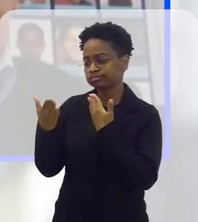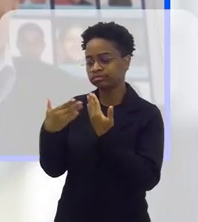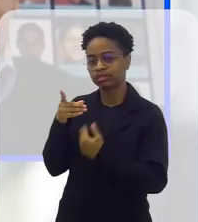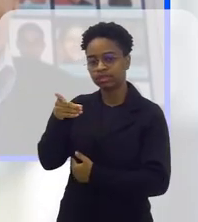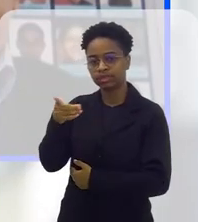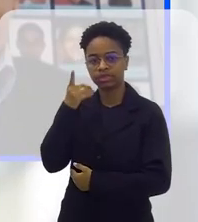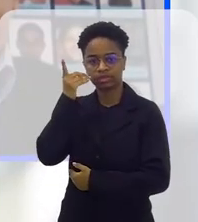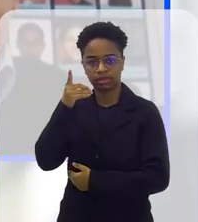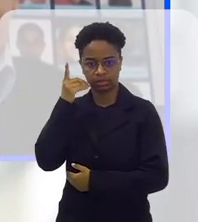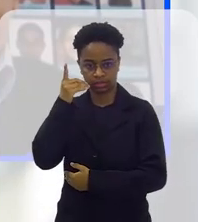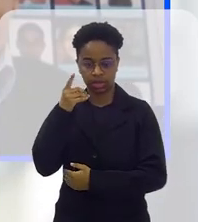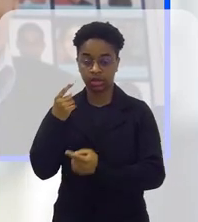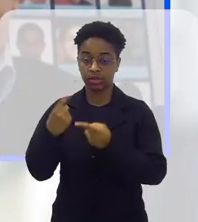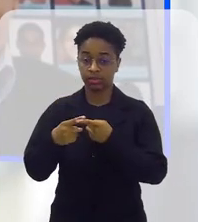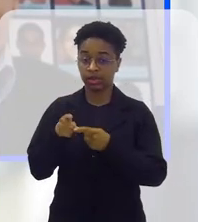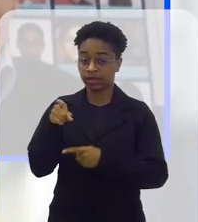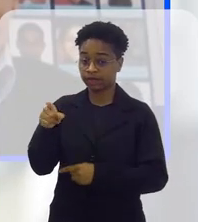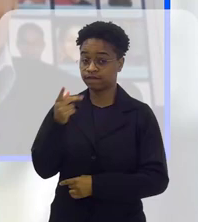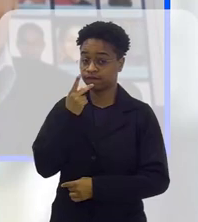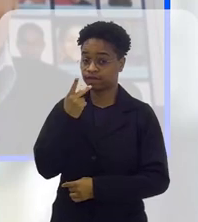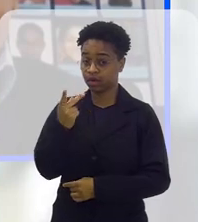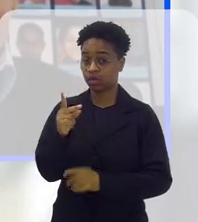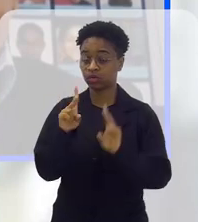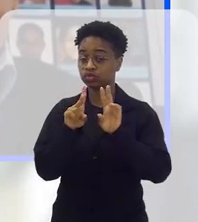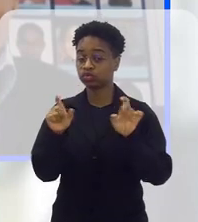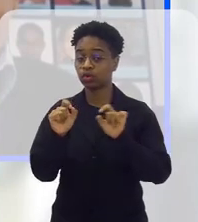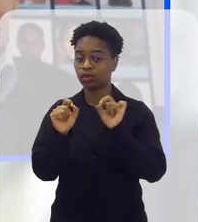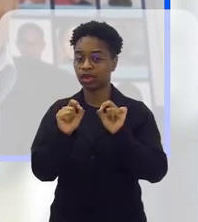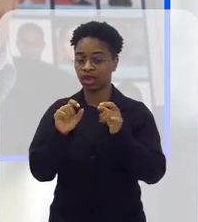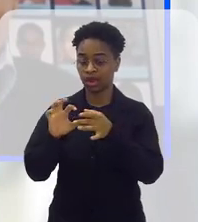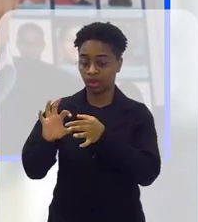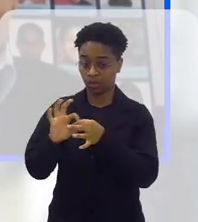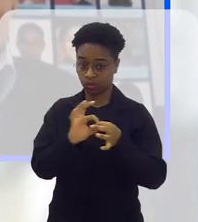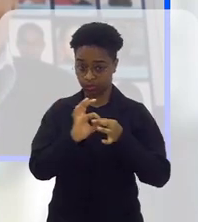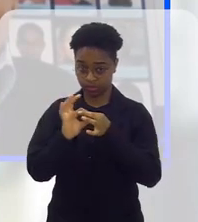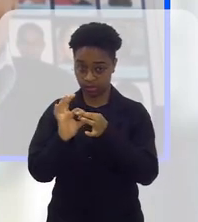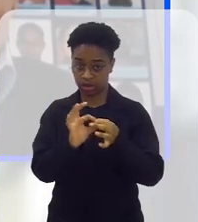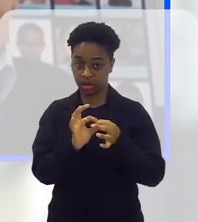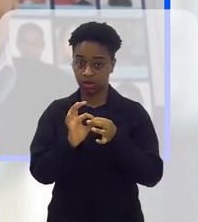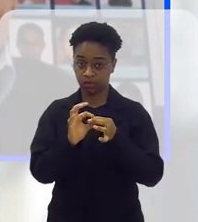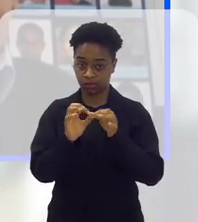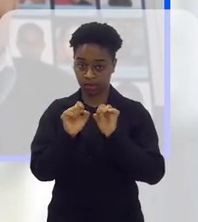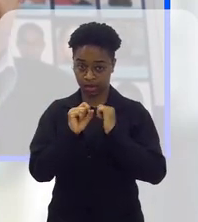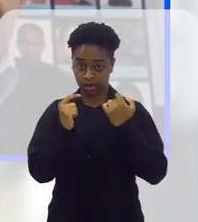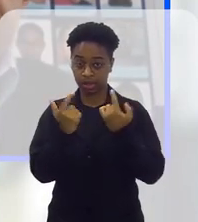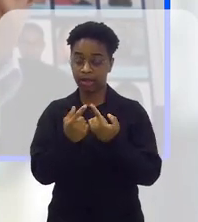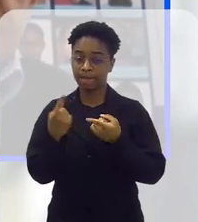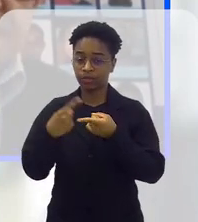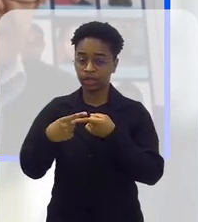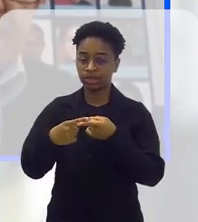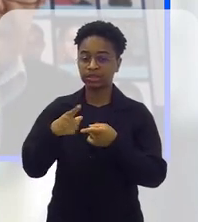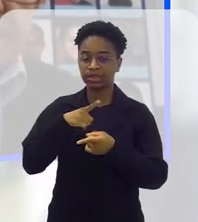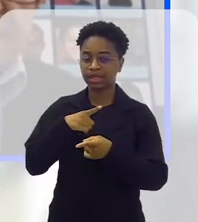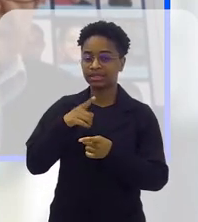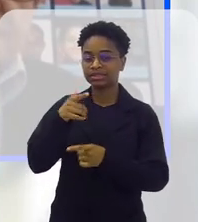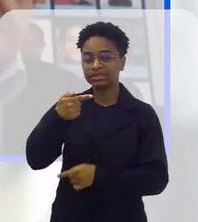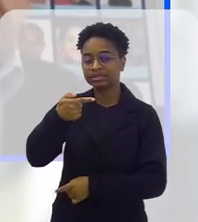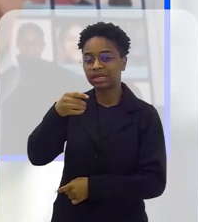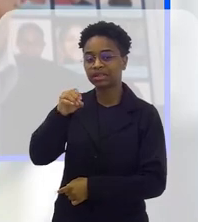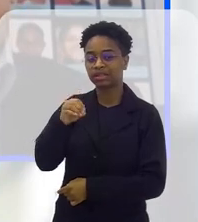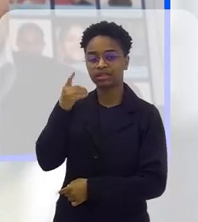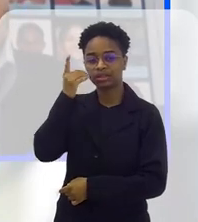o senhor, deputado. O senhor estava falando sobre a união do parlamento, os 70 deputados